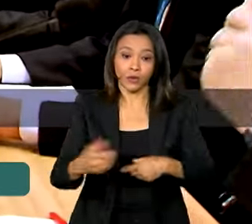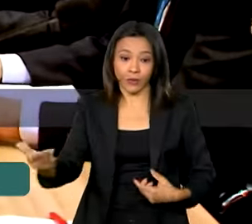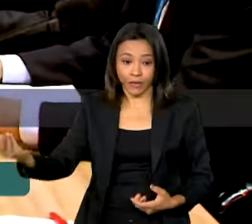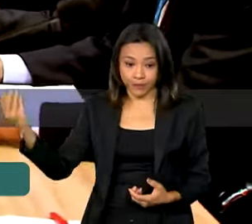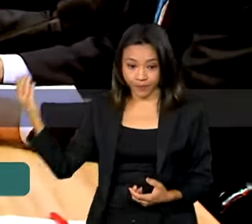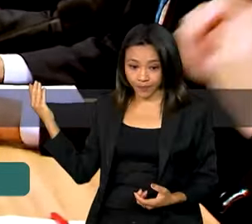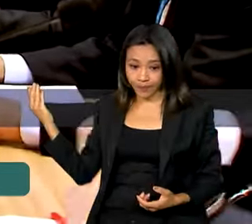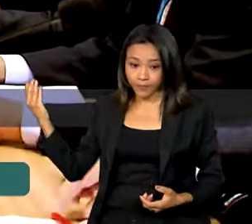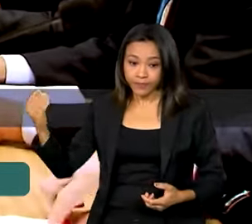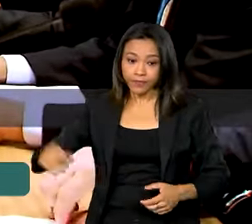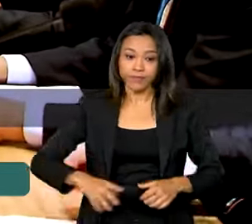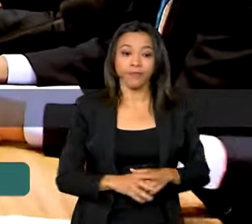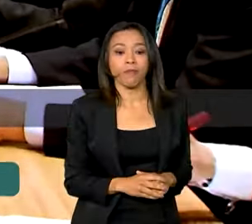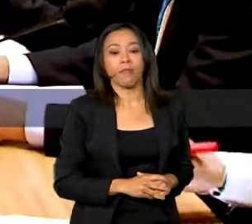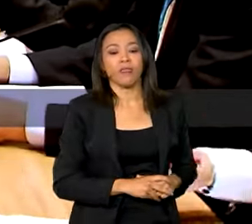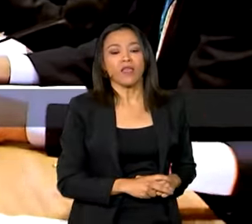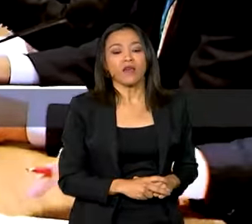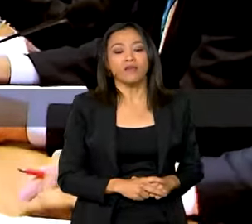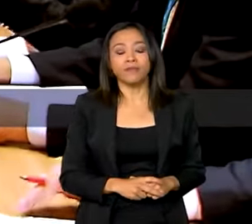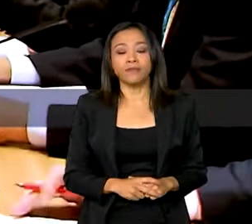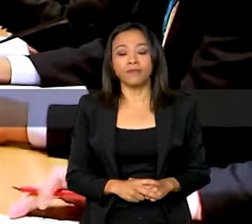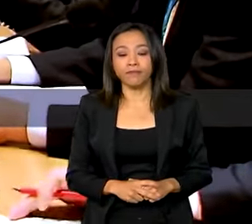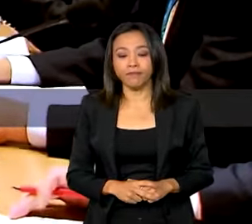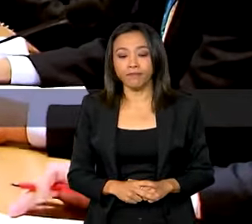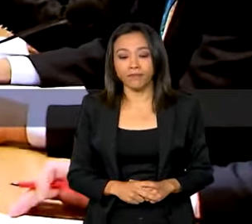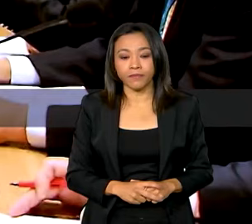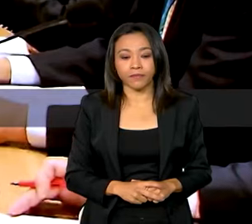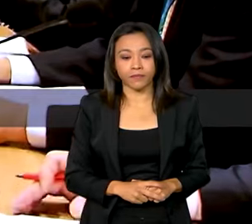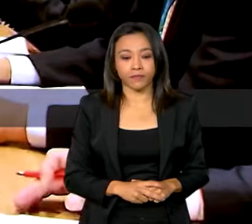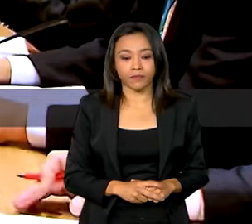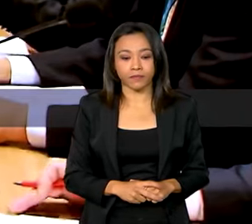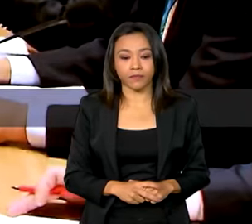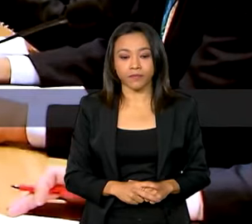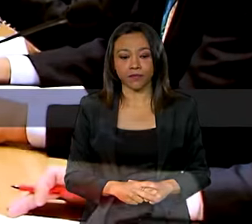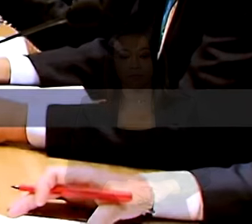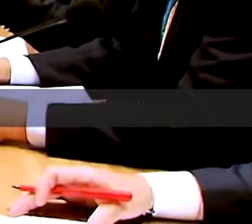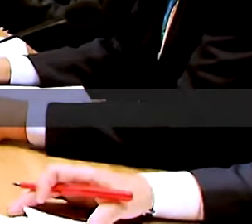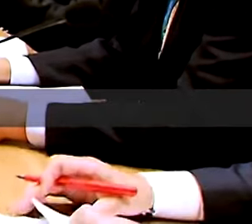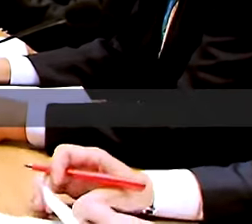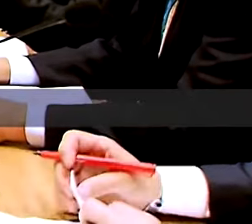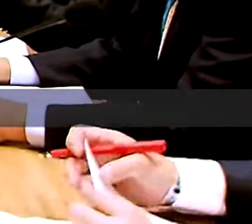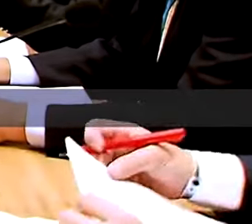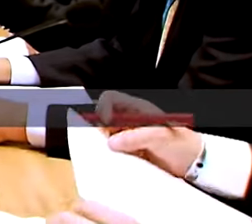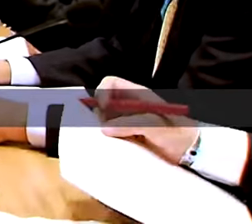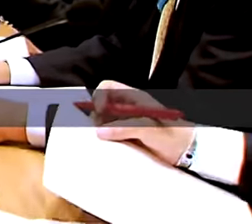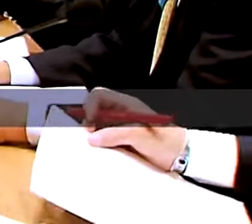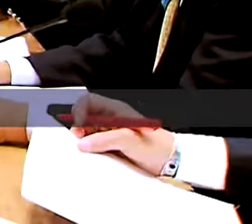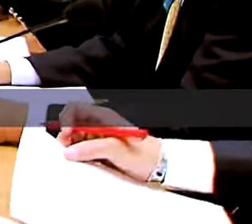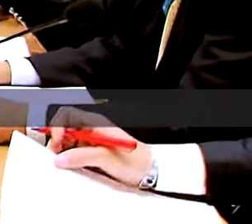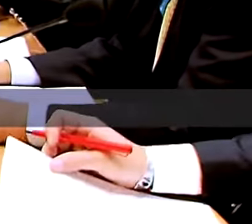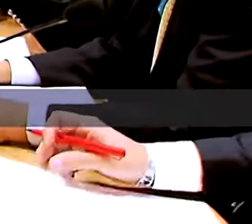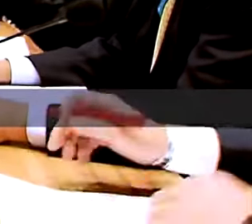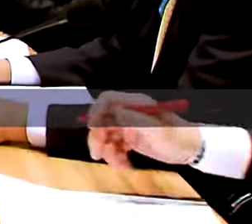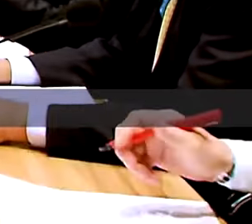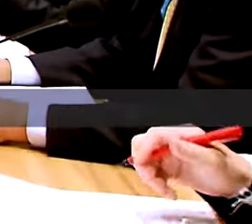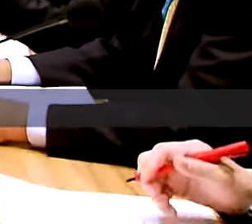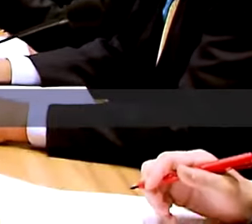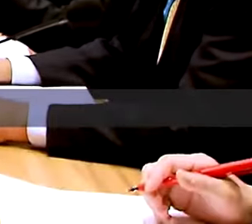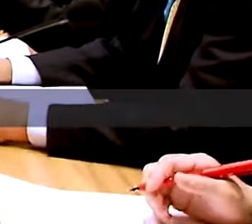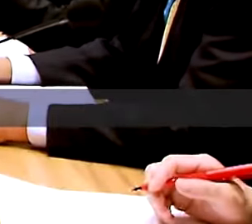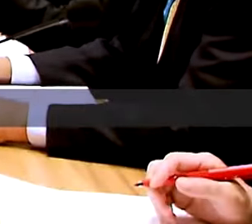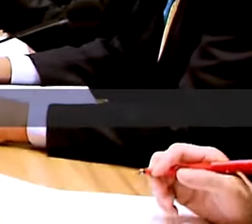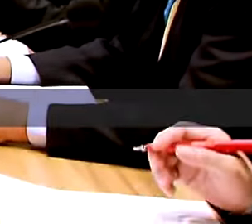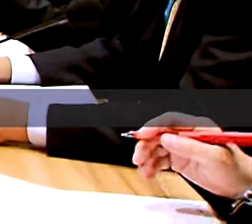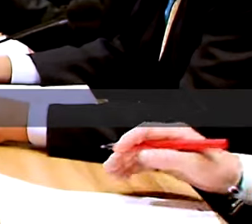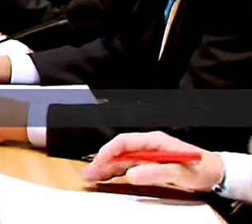devemos estimular desde o CAS que esta instância continue e que, mais além da